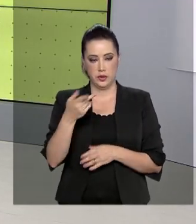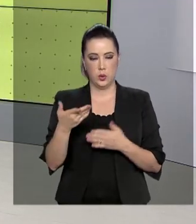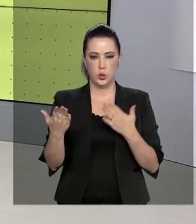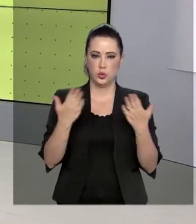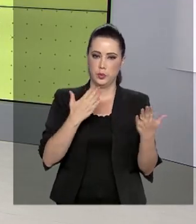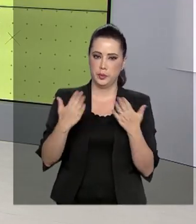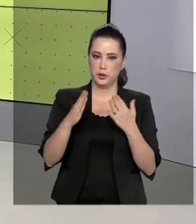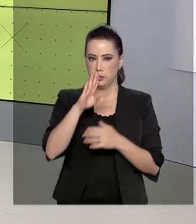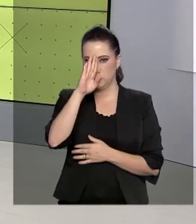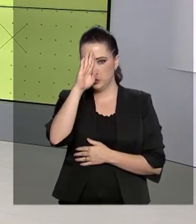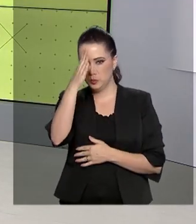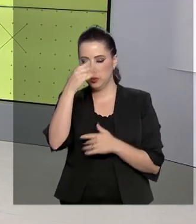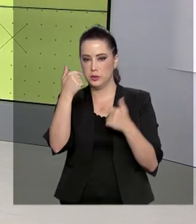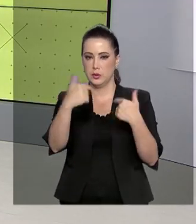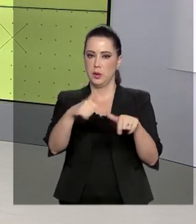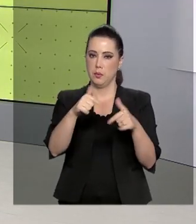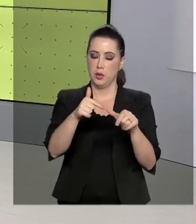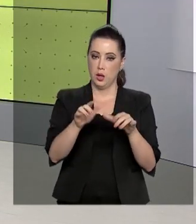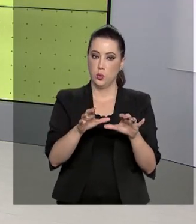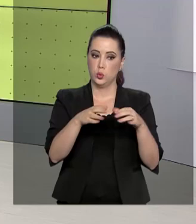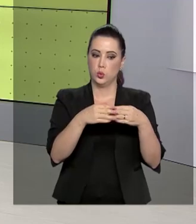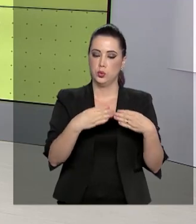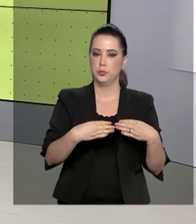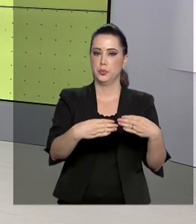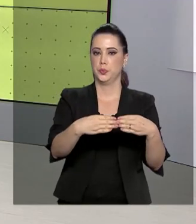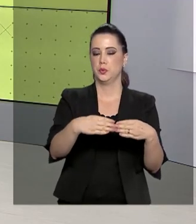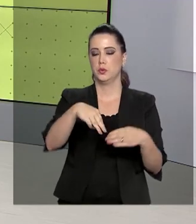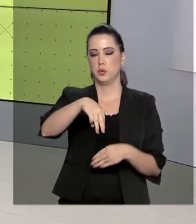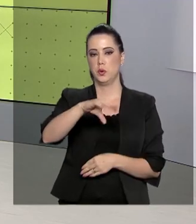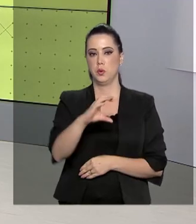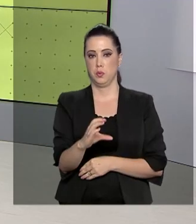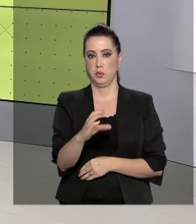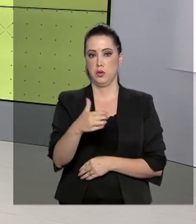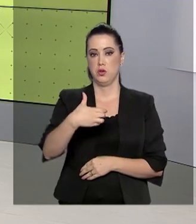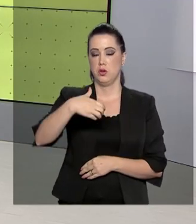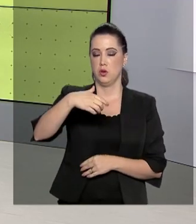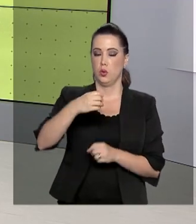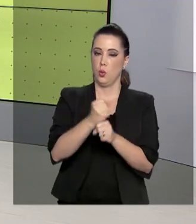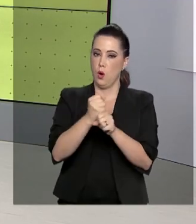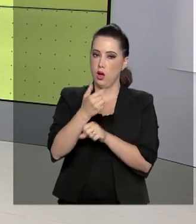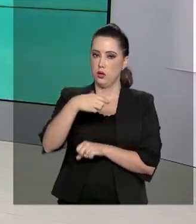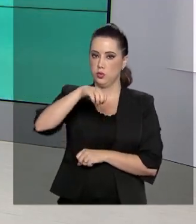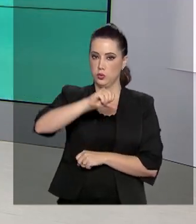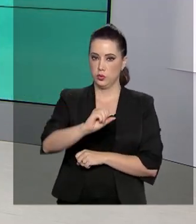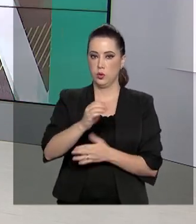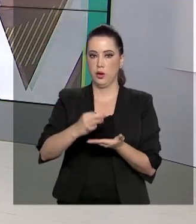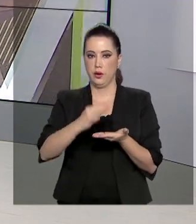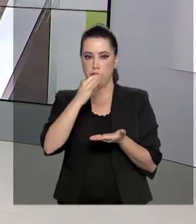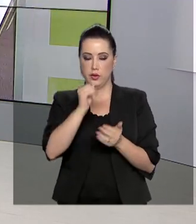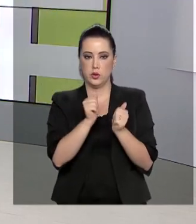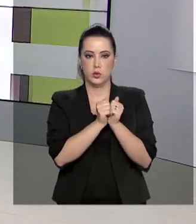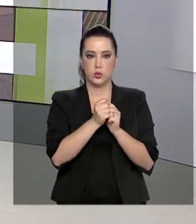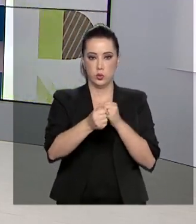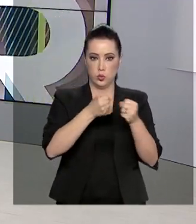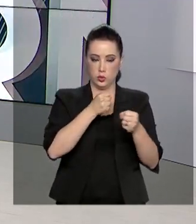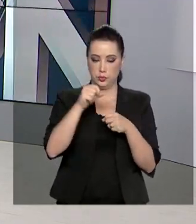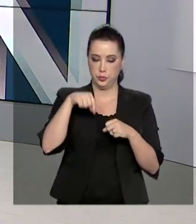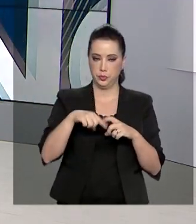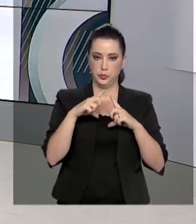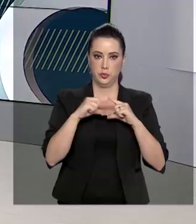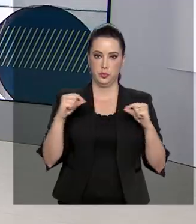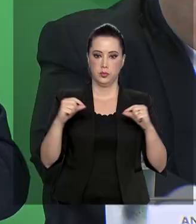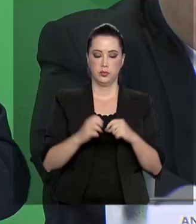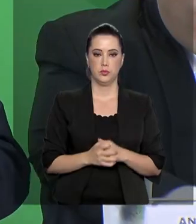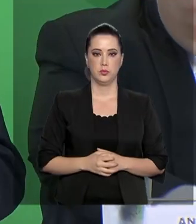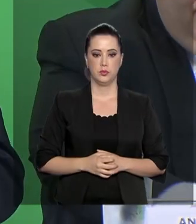hoje um balanço das principais ações da pasta no ano de 2019. Foi durante um café da manhã com jornalistas aqui em Brasília.